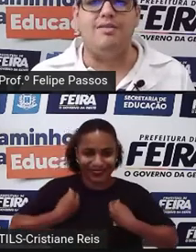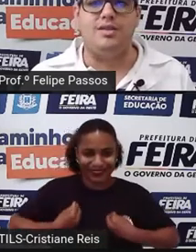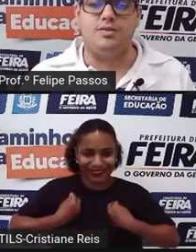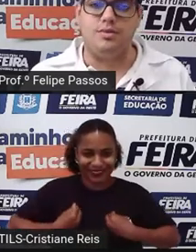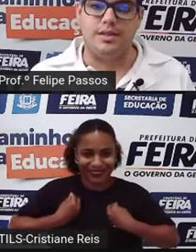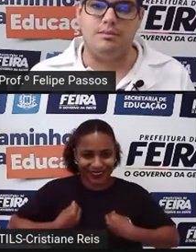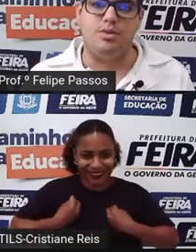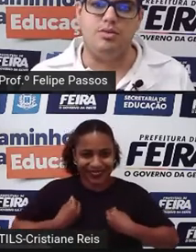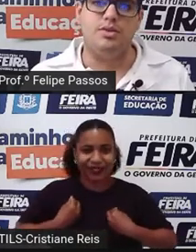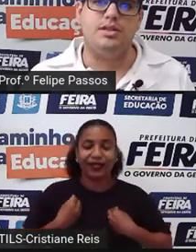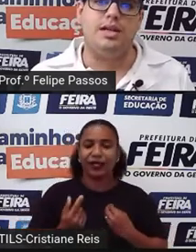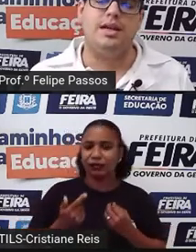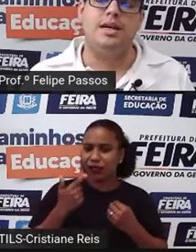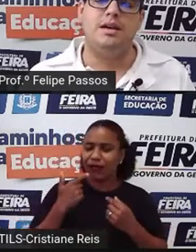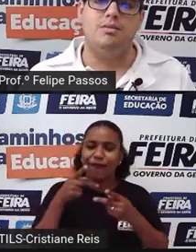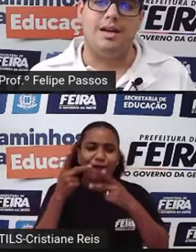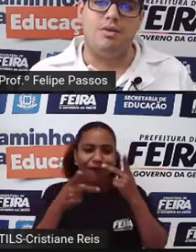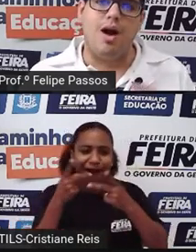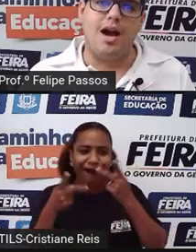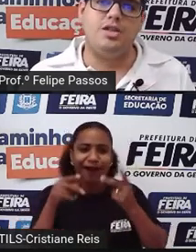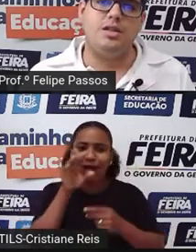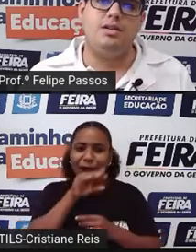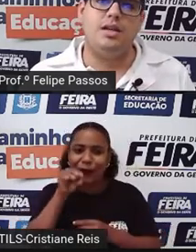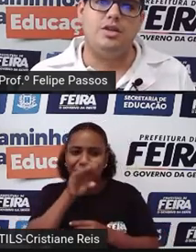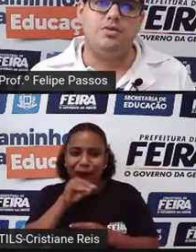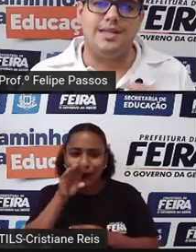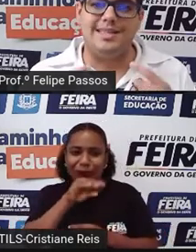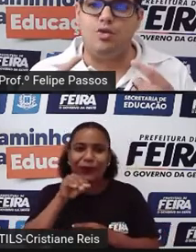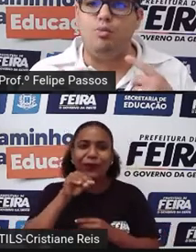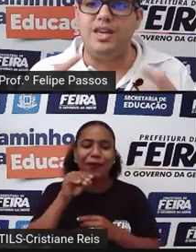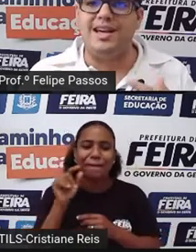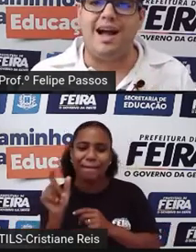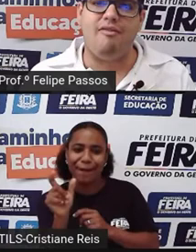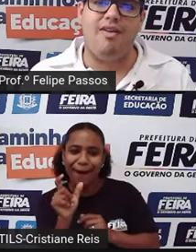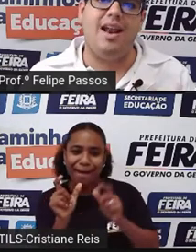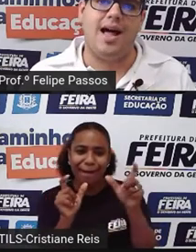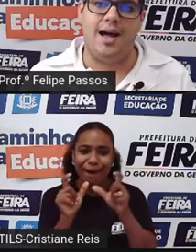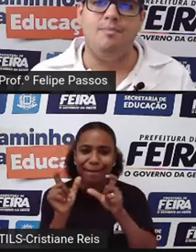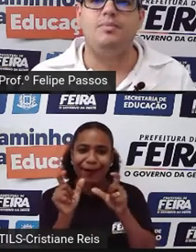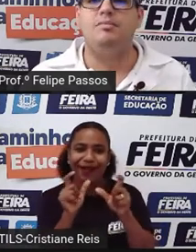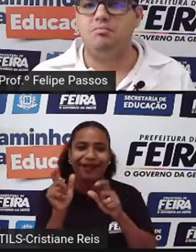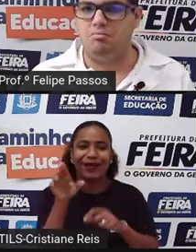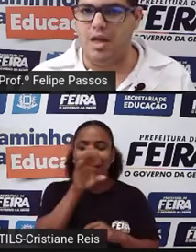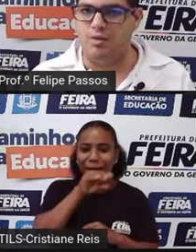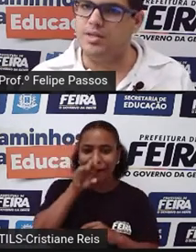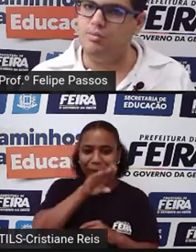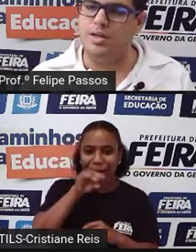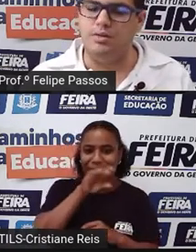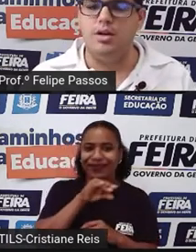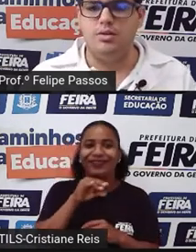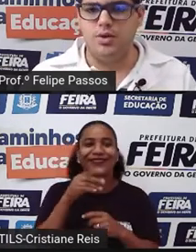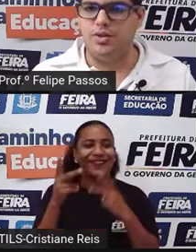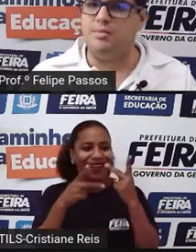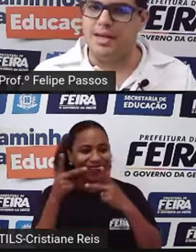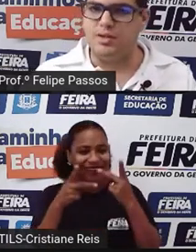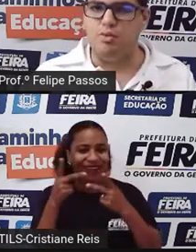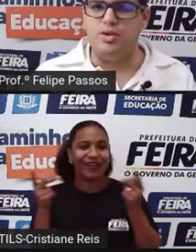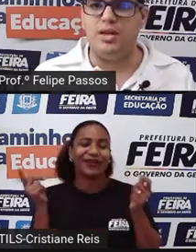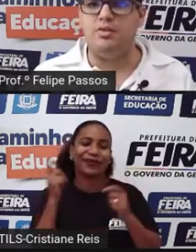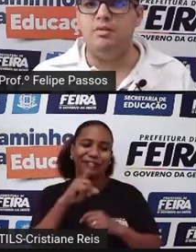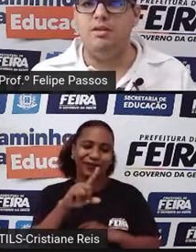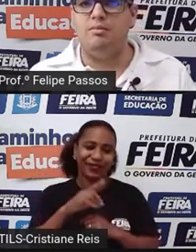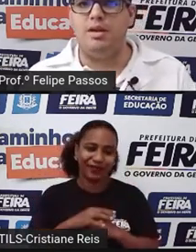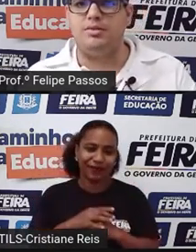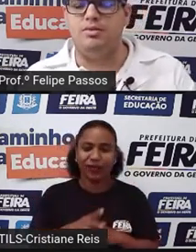com palavras, com símbolos, né? Uma linguagem que a gente consegue se comunicar, falar, é o ser humano. Os outros animais se